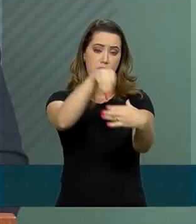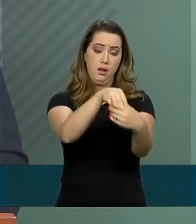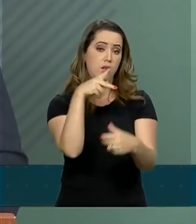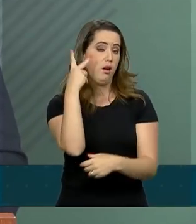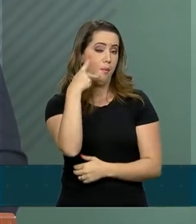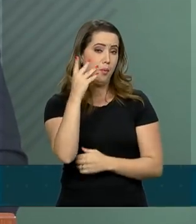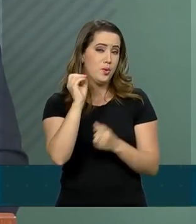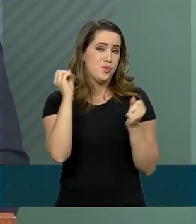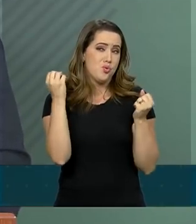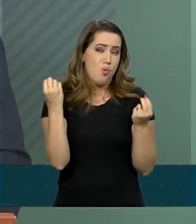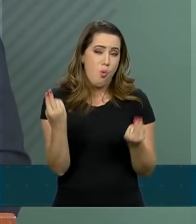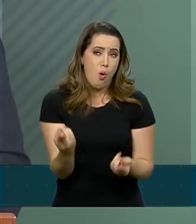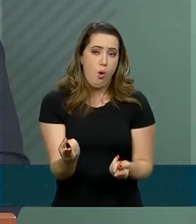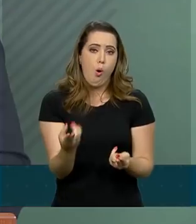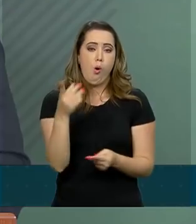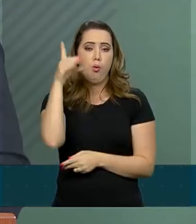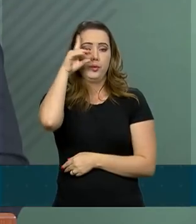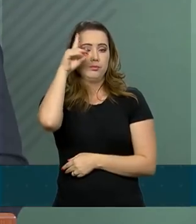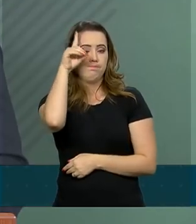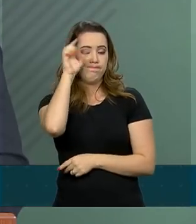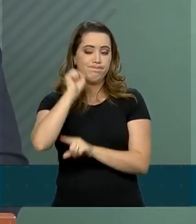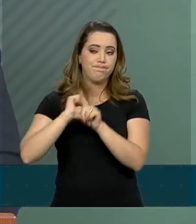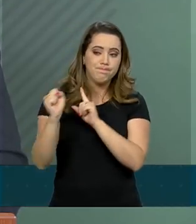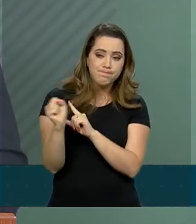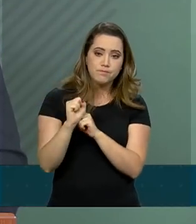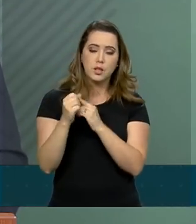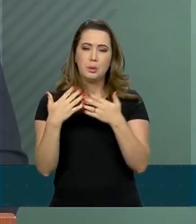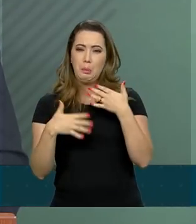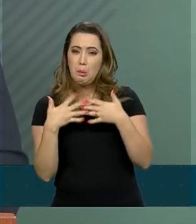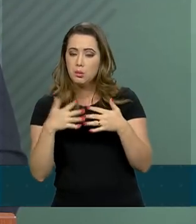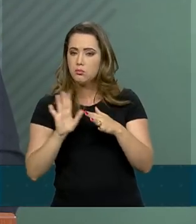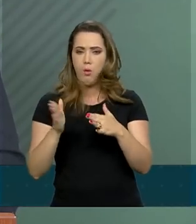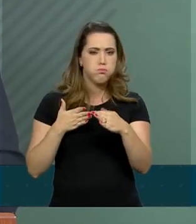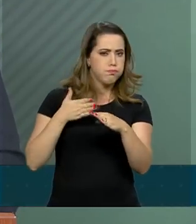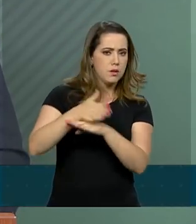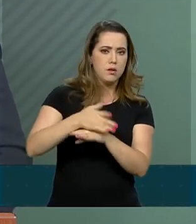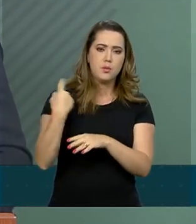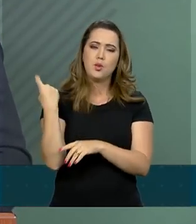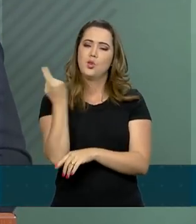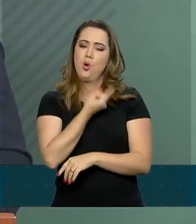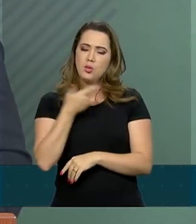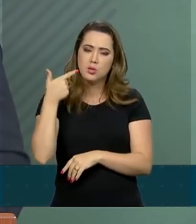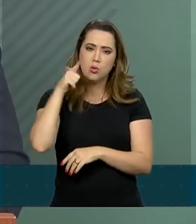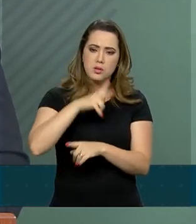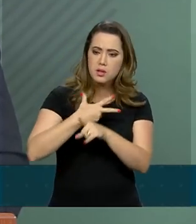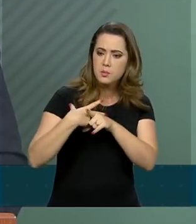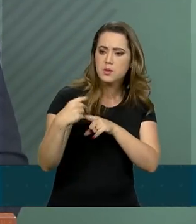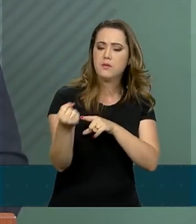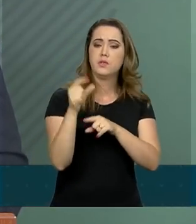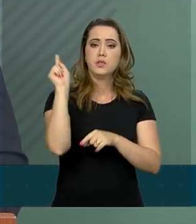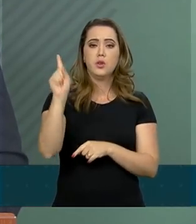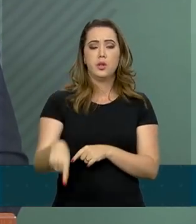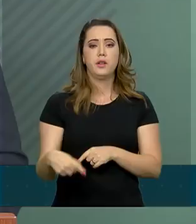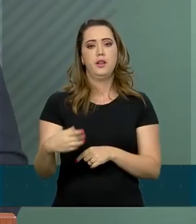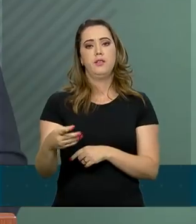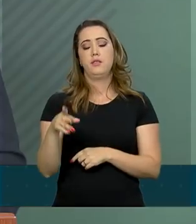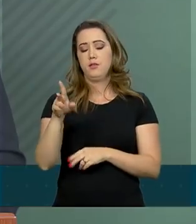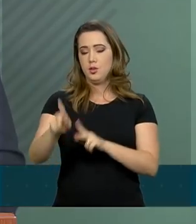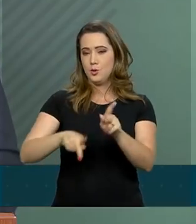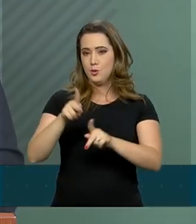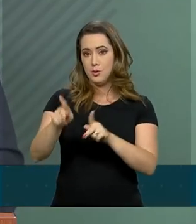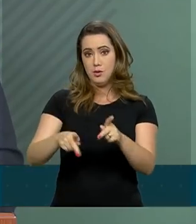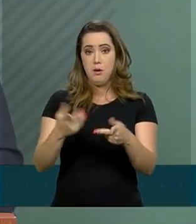ambiente do dia a dia da sociedade para que nós cheguemos a cruzar a bandeira final, que é o bem-estar da nossa sociedade.